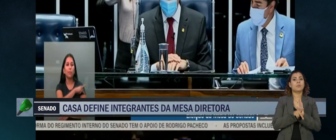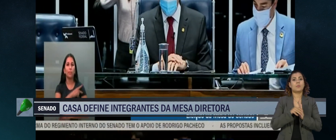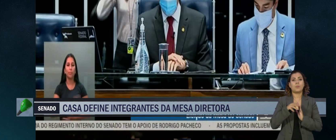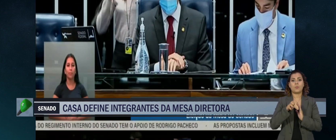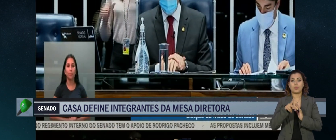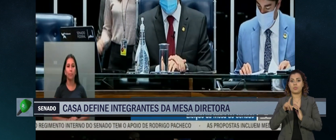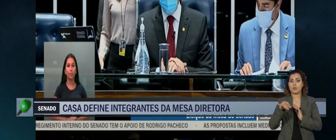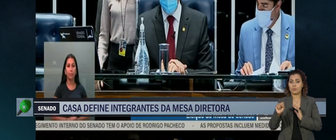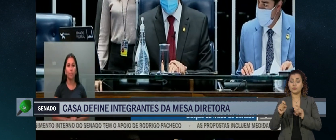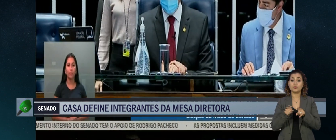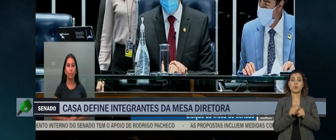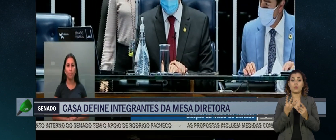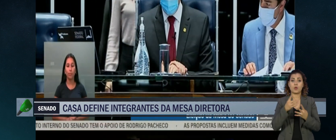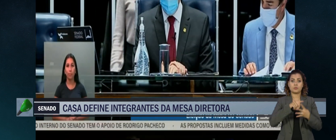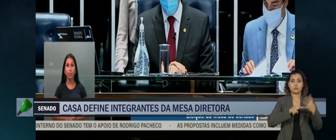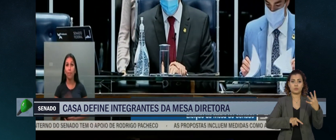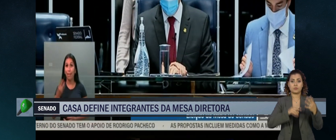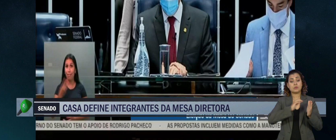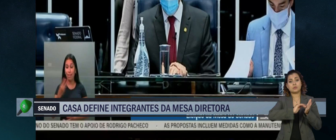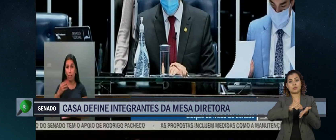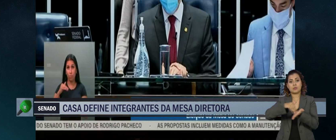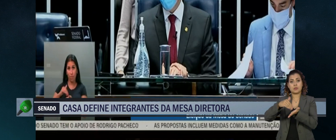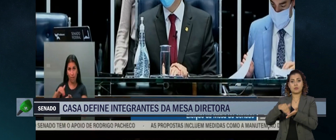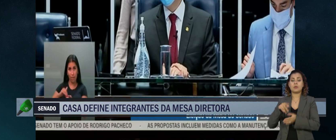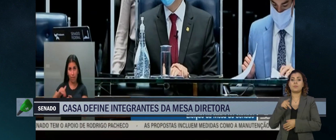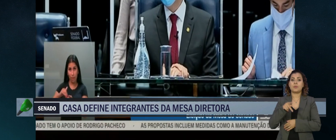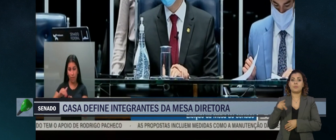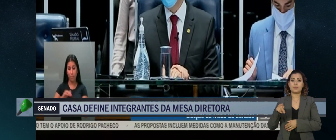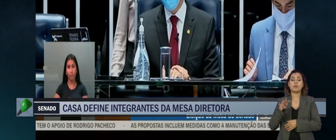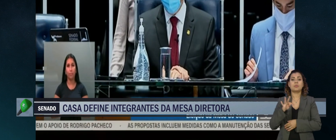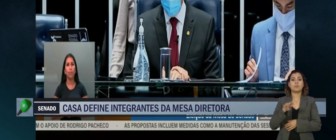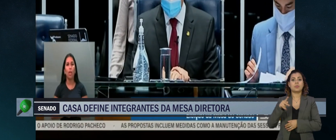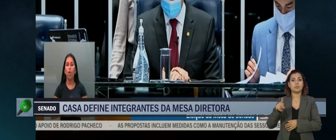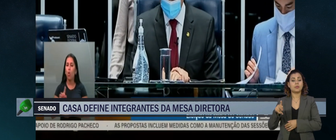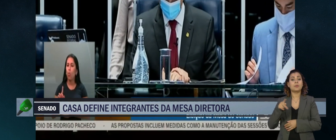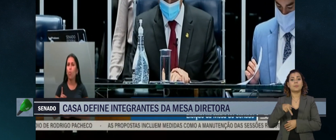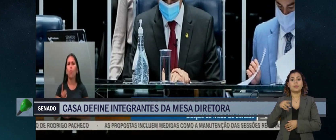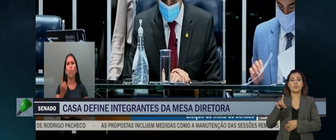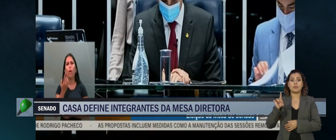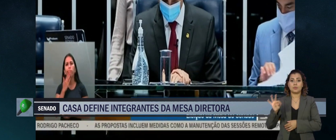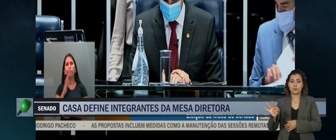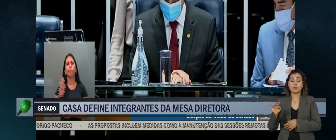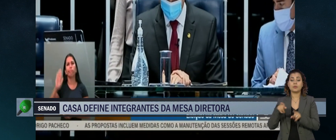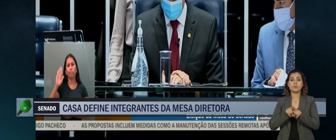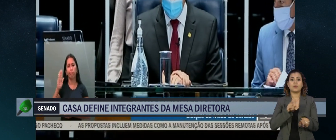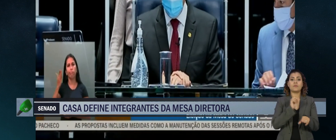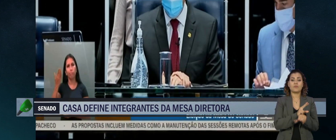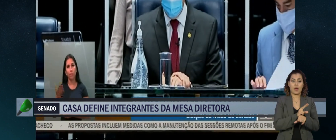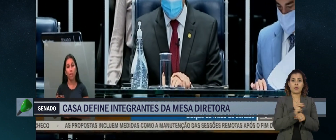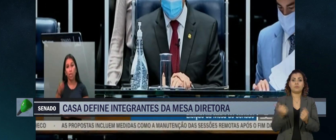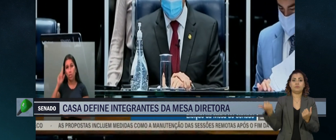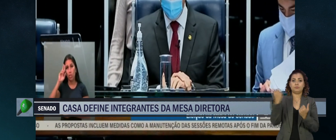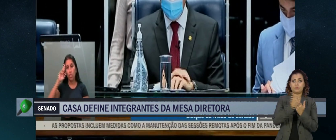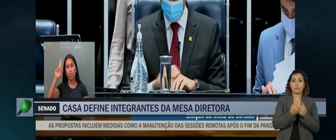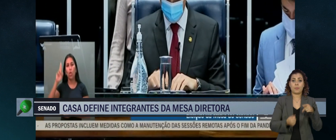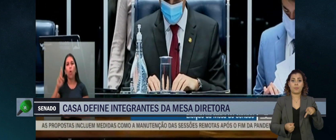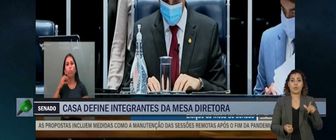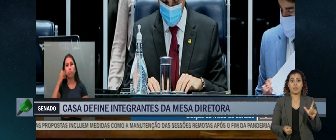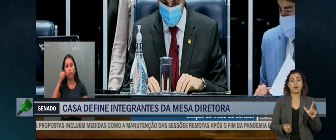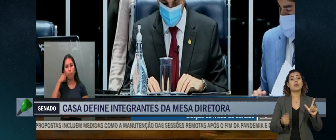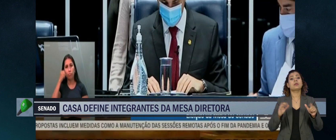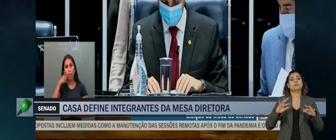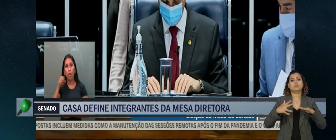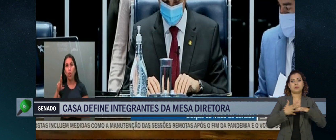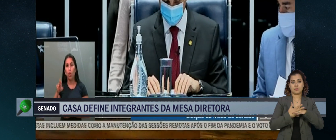quatro secretarias foram distribuídas para PSD, PP, PT e PDT. E as vagas de suplência para PL, MDB e